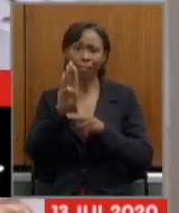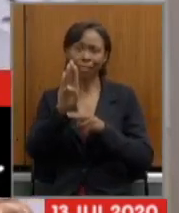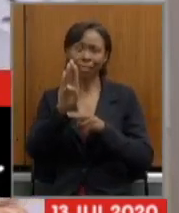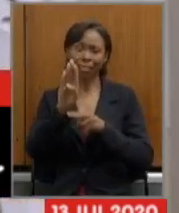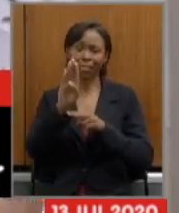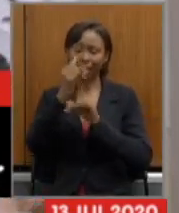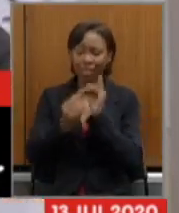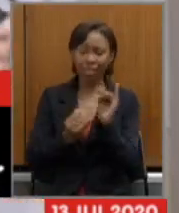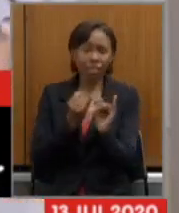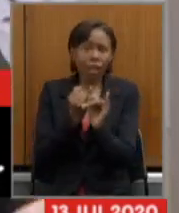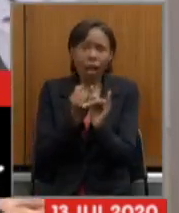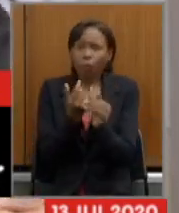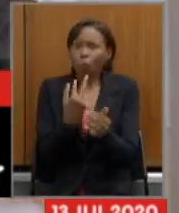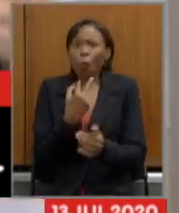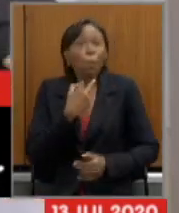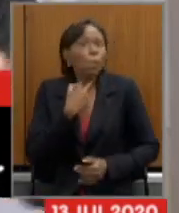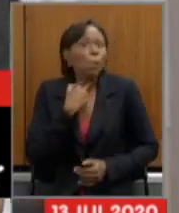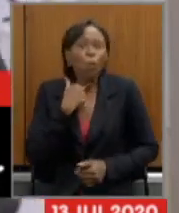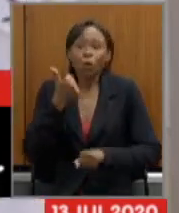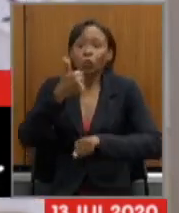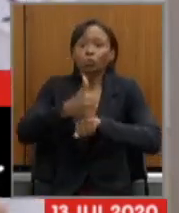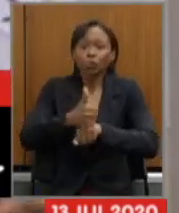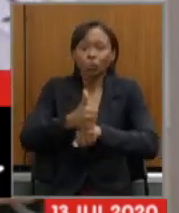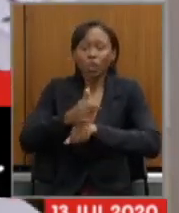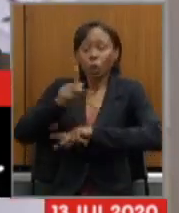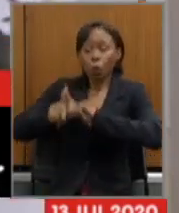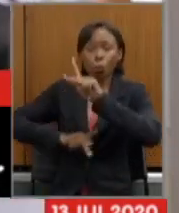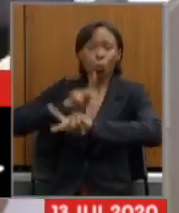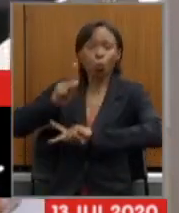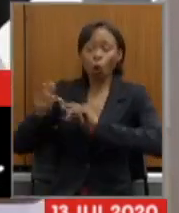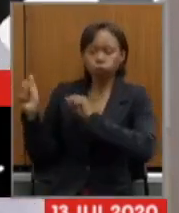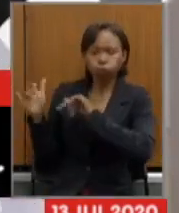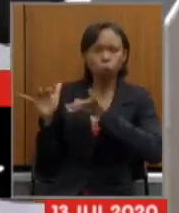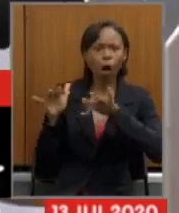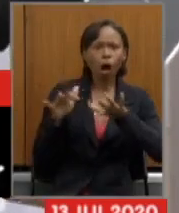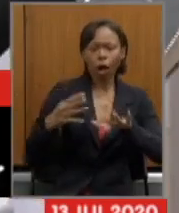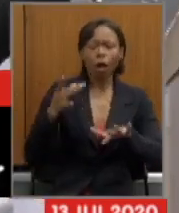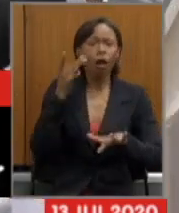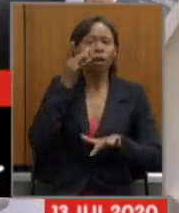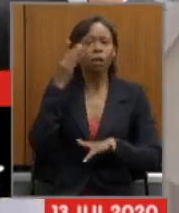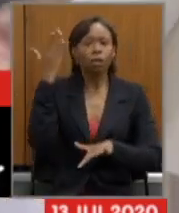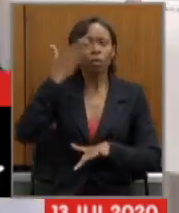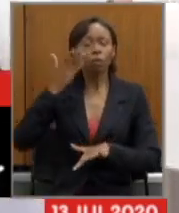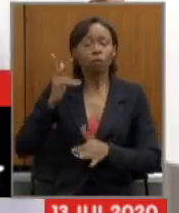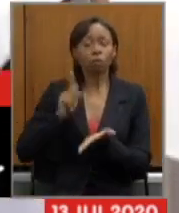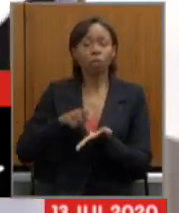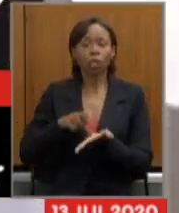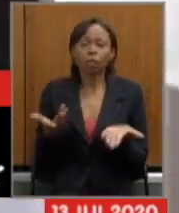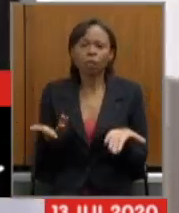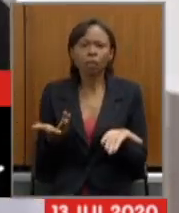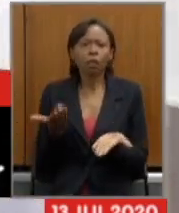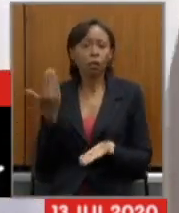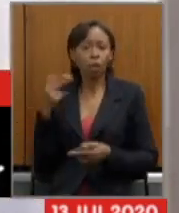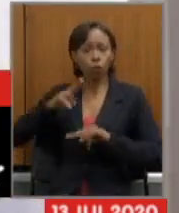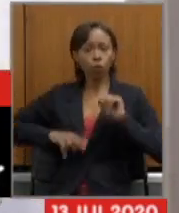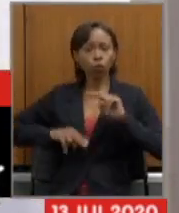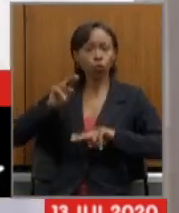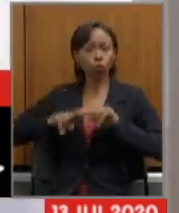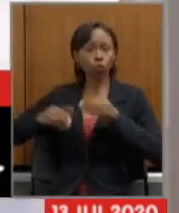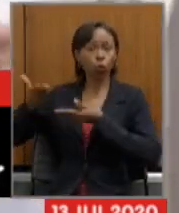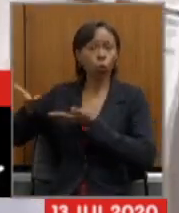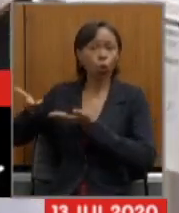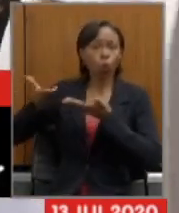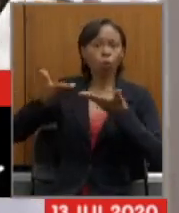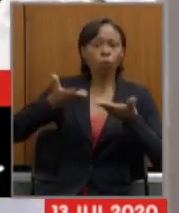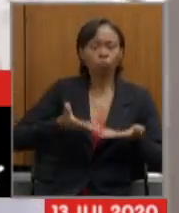de substituir a efetiva participação popular está aqui junho caminhado pela mesa da assembleia